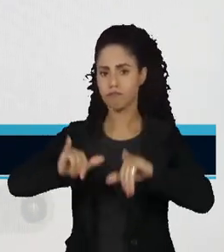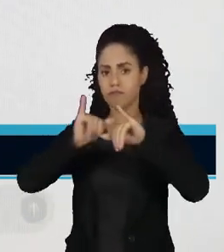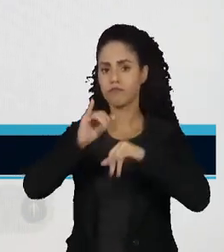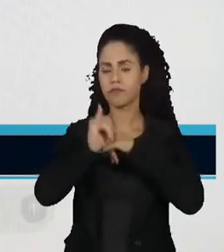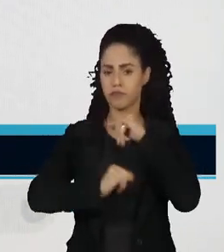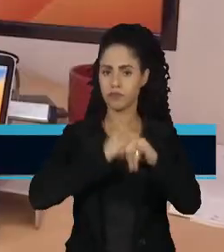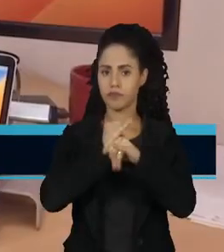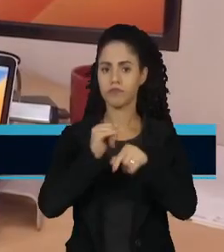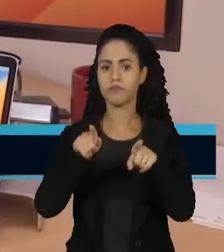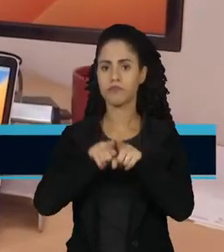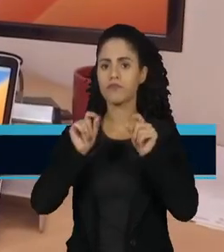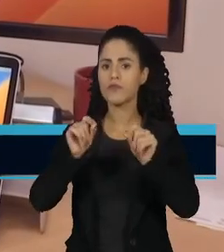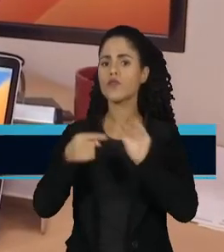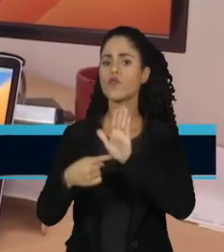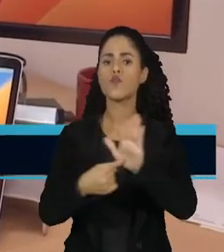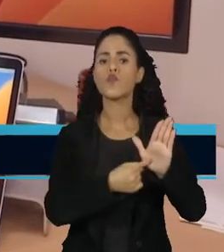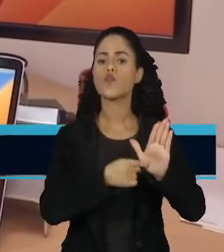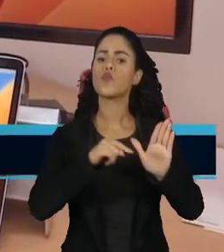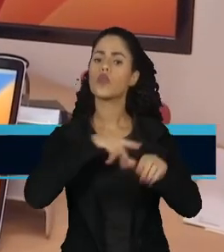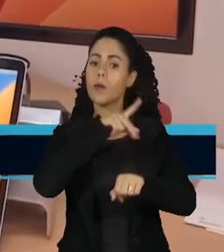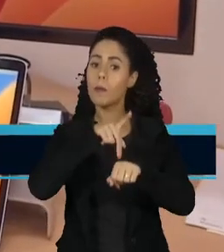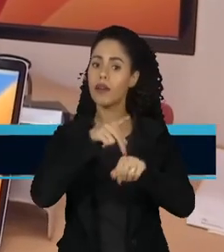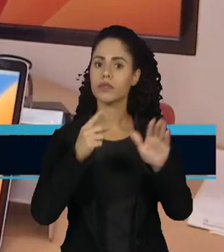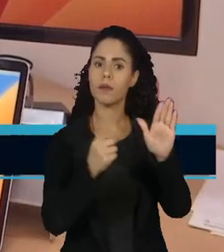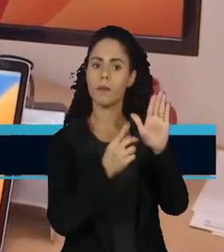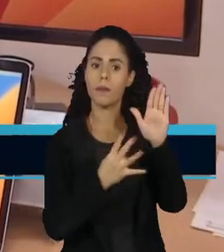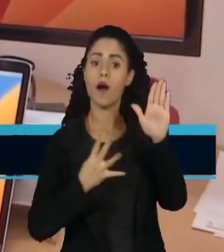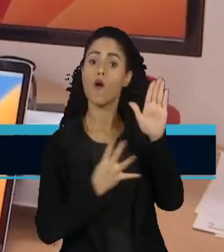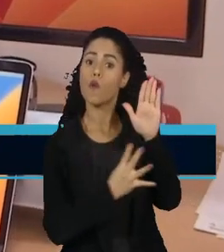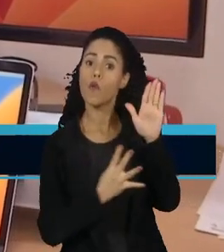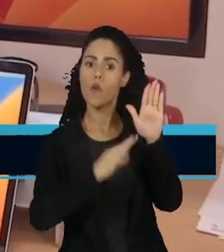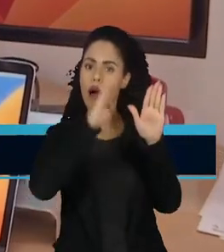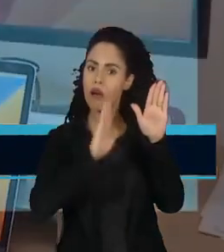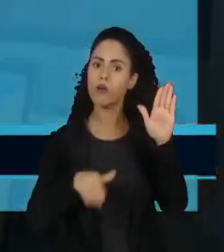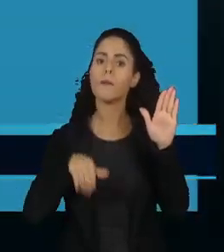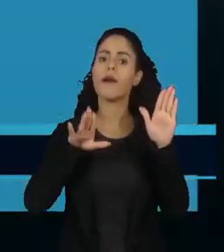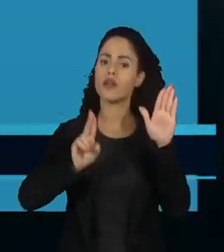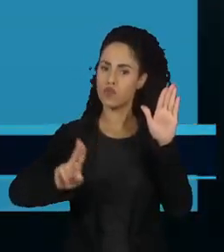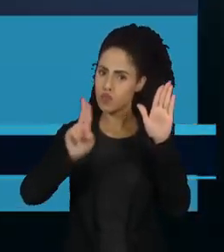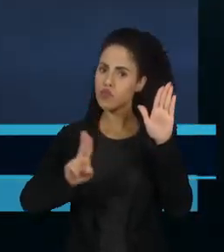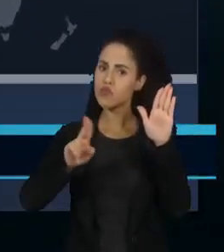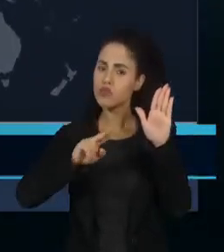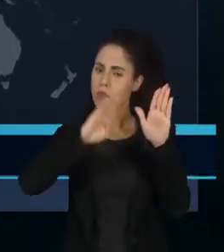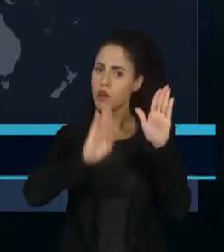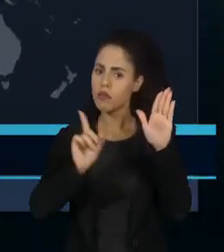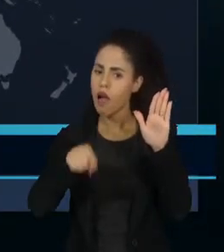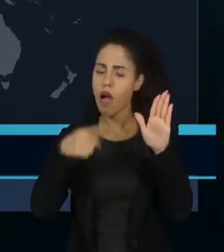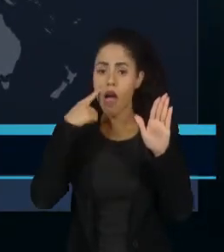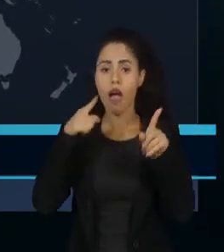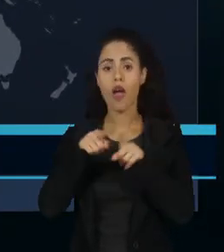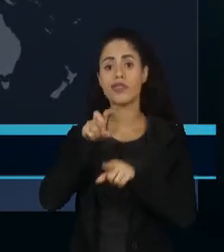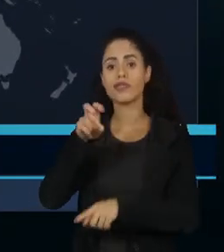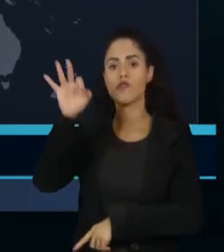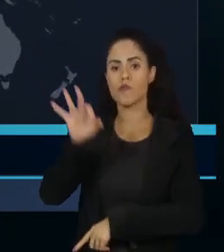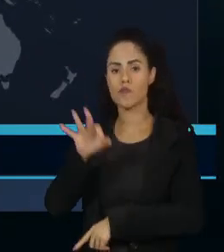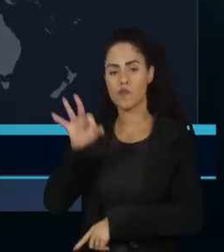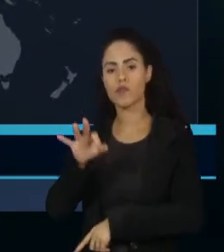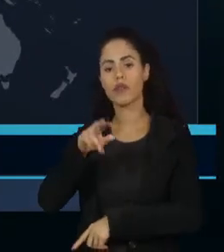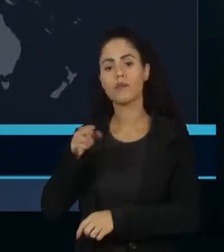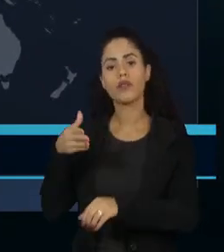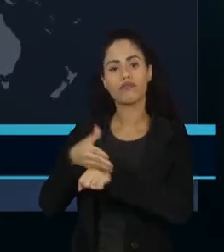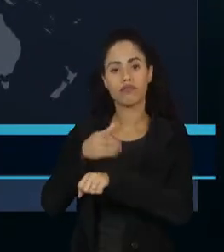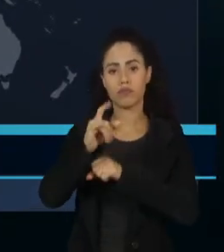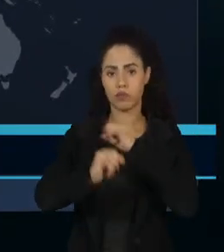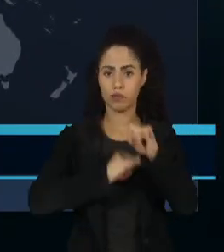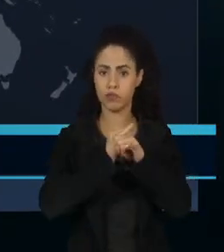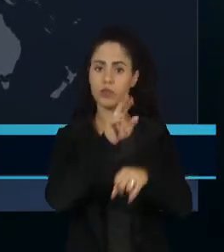online SEMrush mostra que o país é o quarto que mais utiliza a ferramenta. O Brasil representa 5% dos acessos da